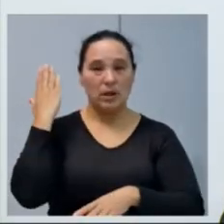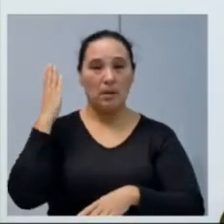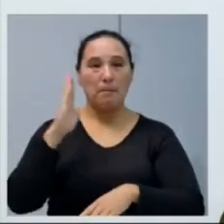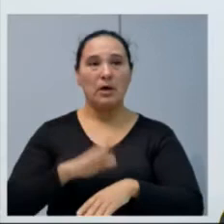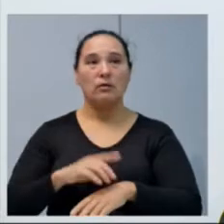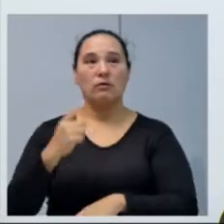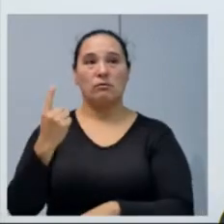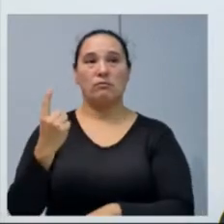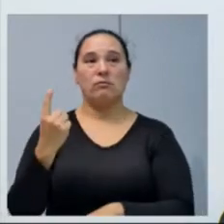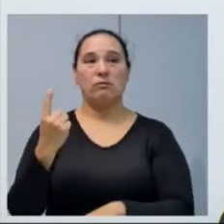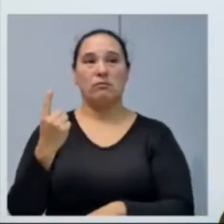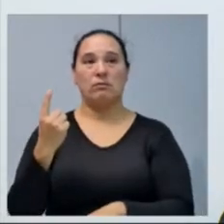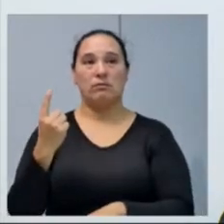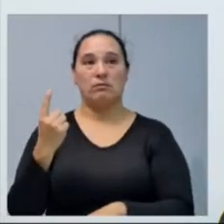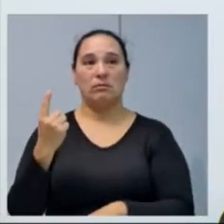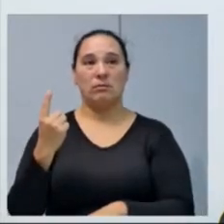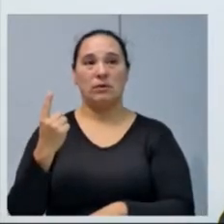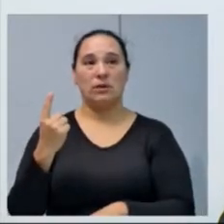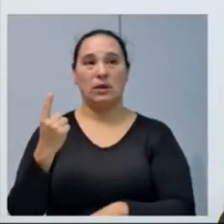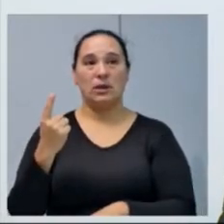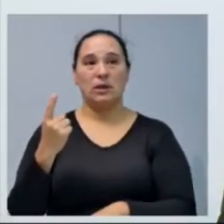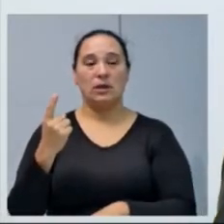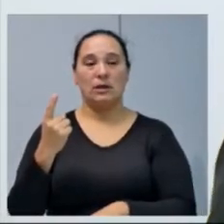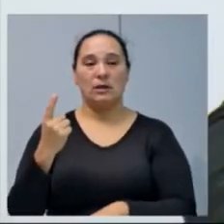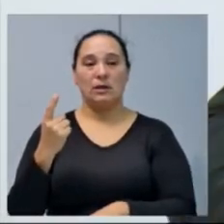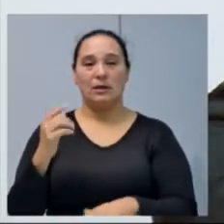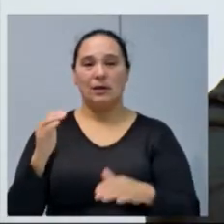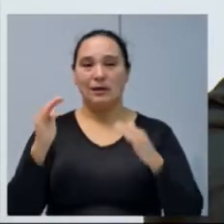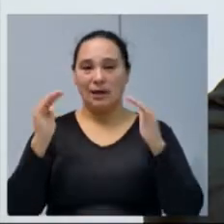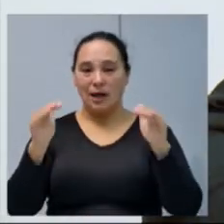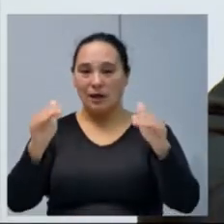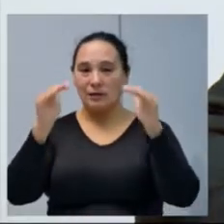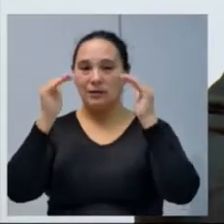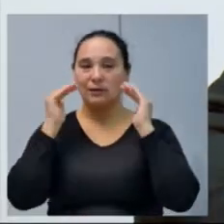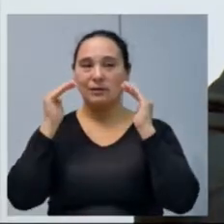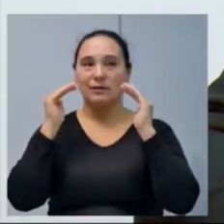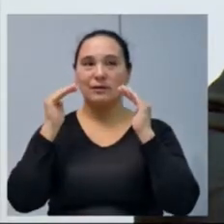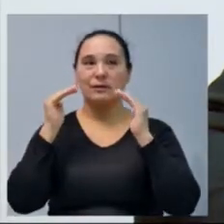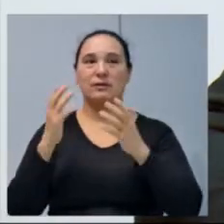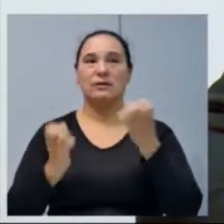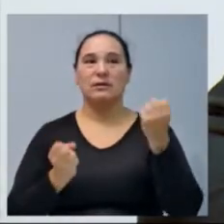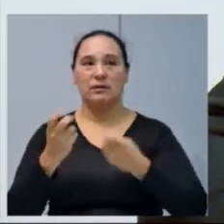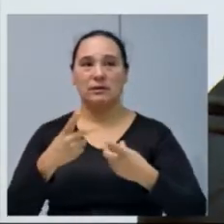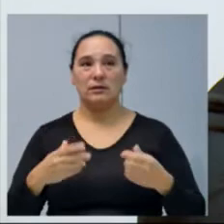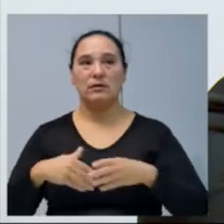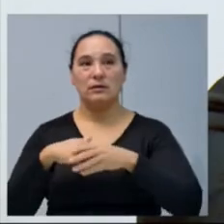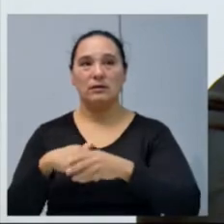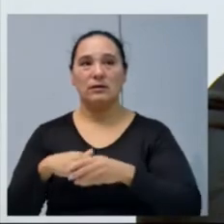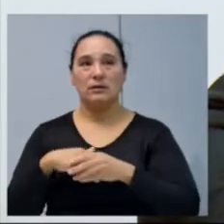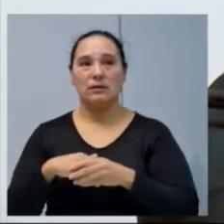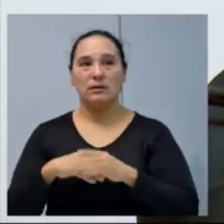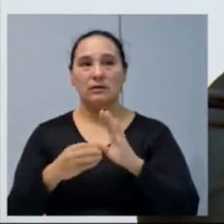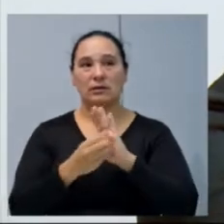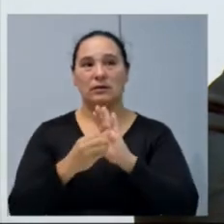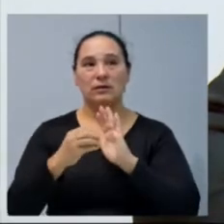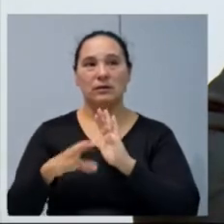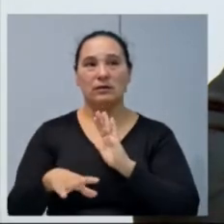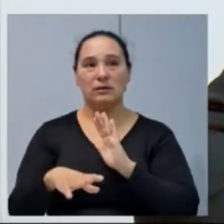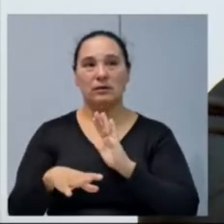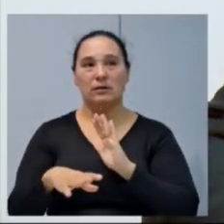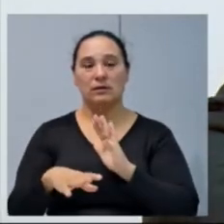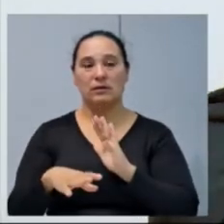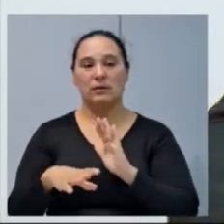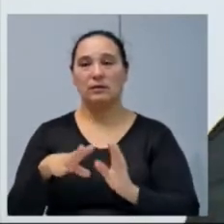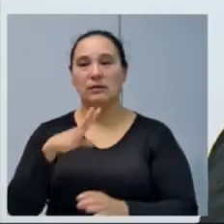atropelamento, enfim, temos que dar essa atenção especial para o trânsito, e para avisar aqui pela indicação, a gente conhece